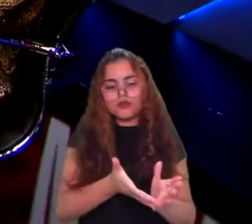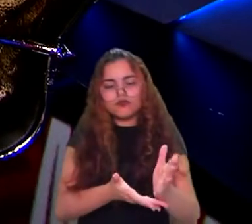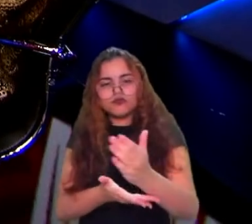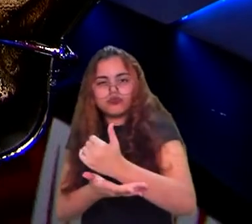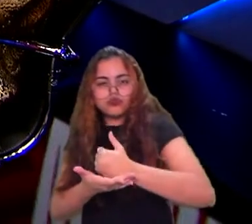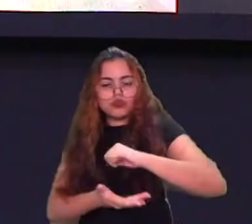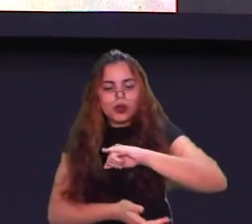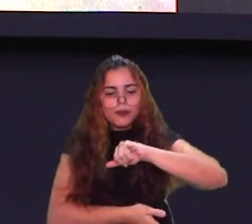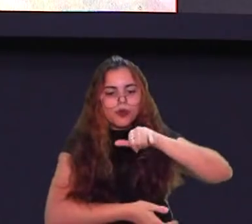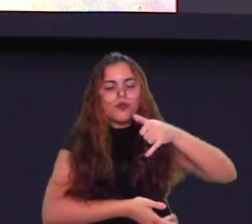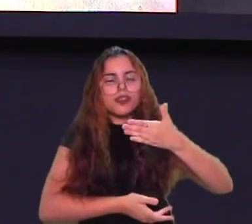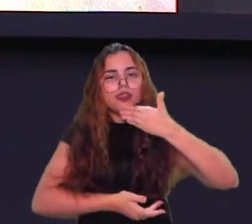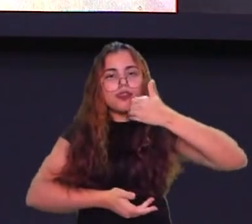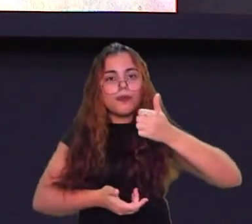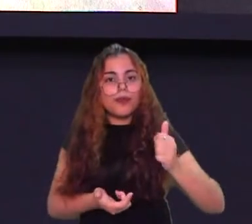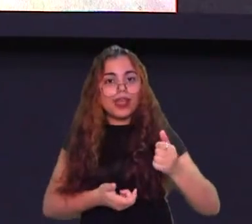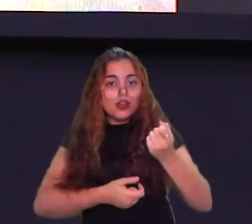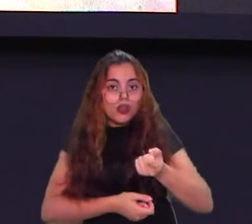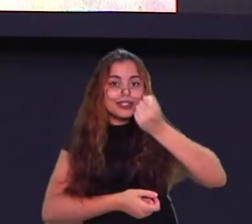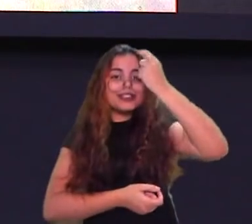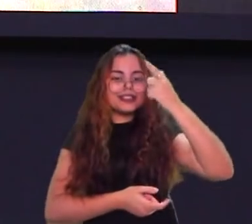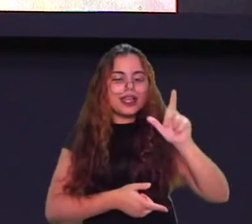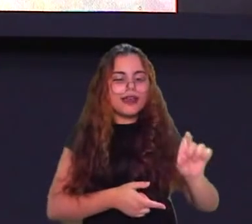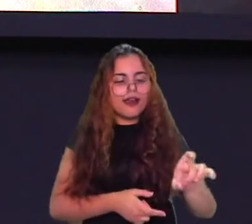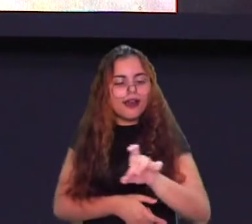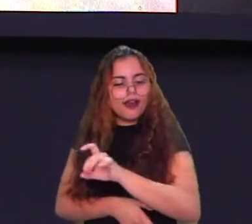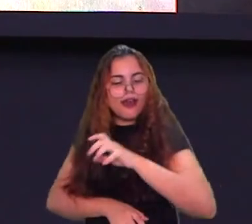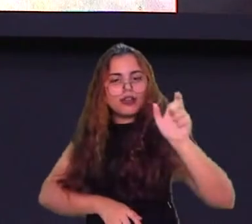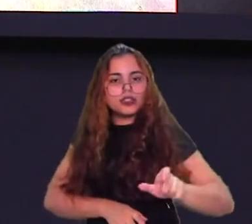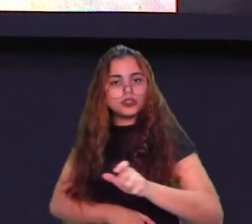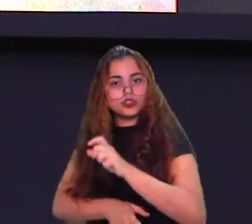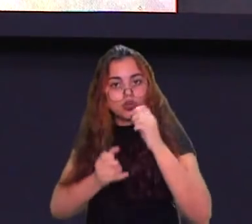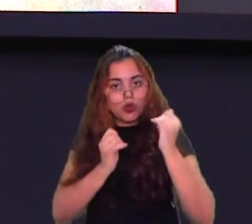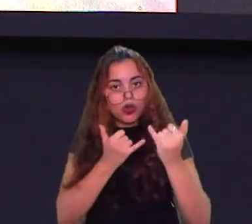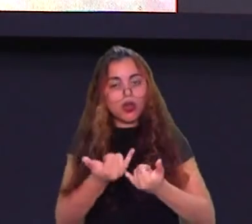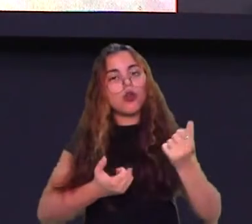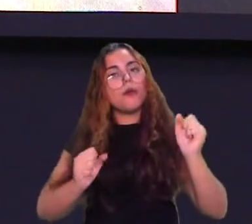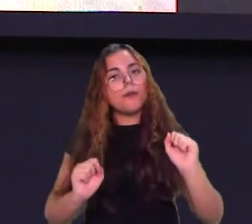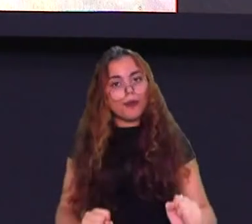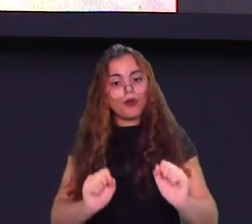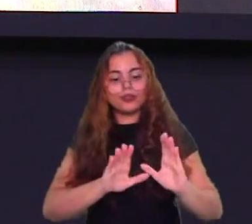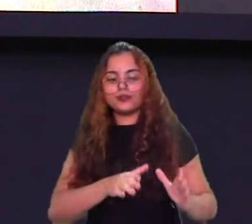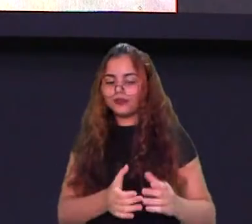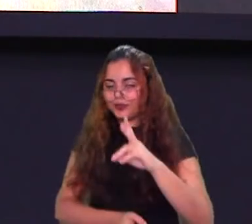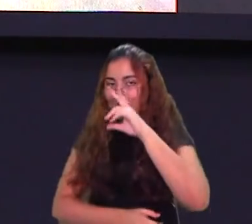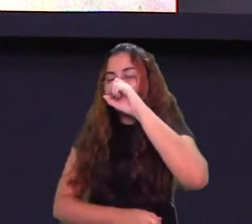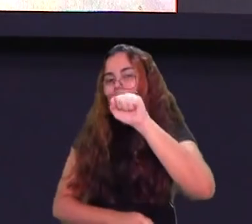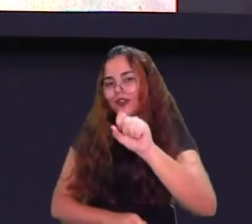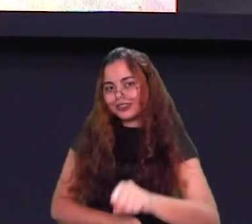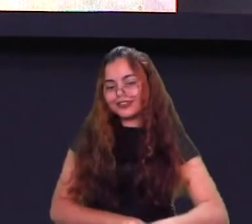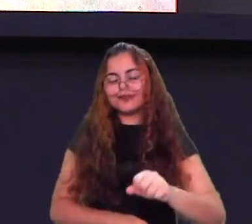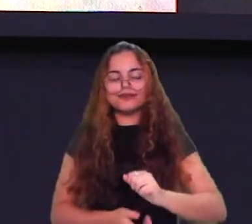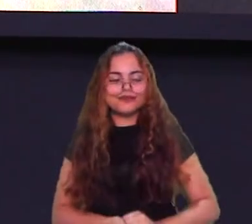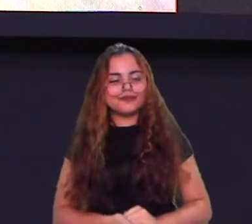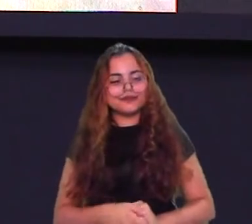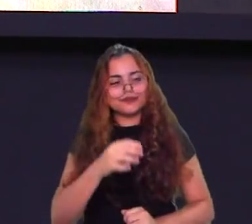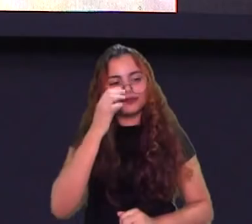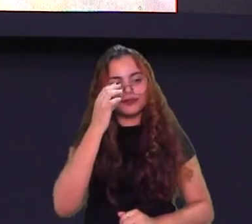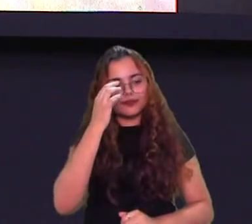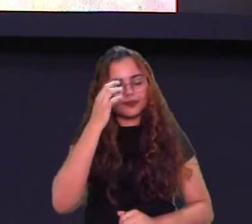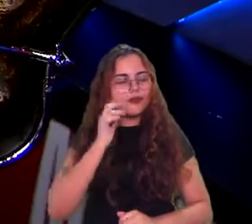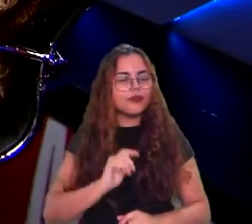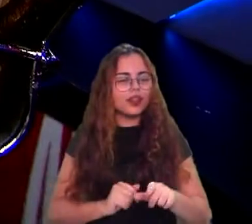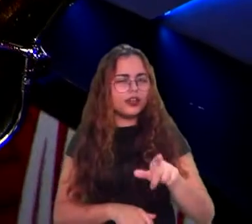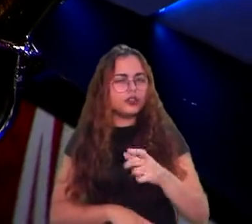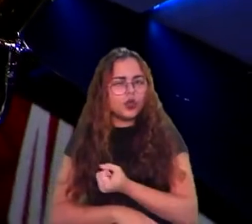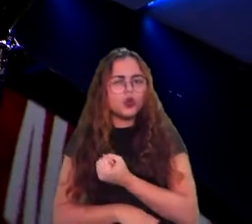melhores ideias, a gente consegue fazer um time muito forte. É isso aí, então, Carioca, a gente viu agora uma vitória de vocês, vamos trazer, então, o número dessa partida pra gente, como é que